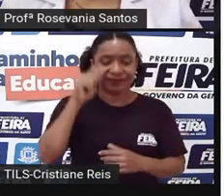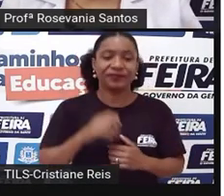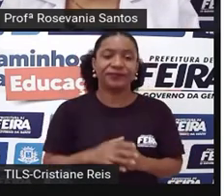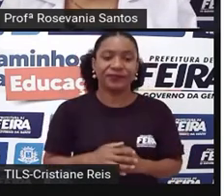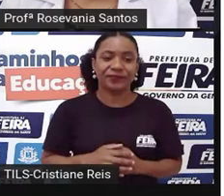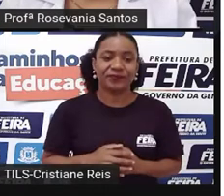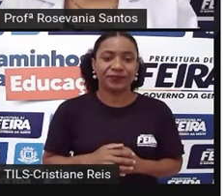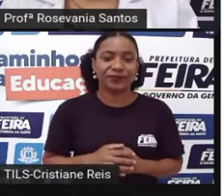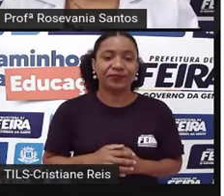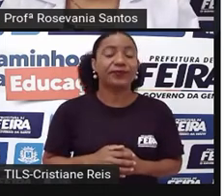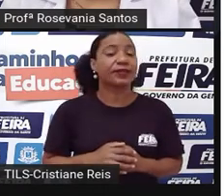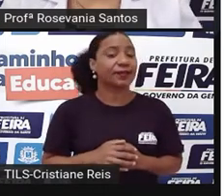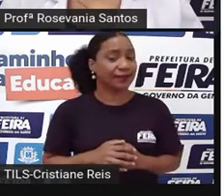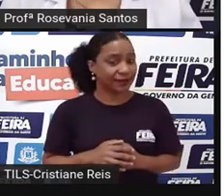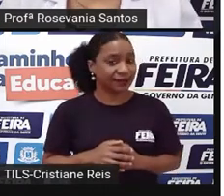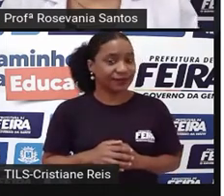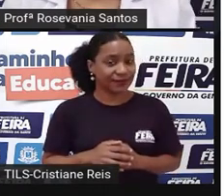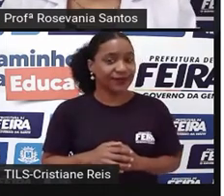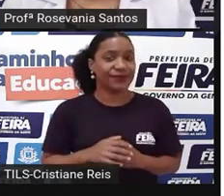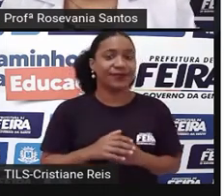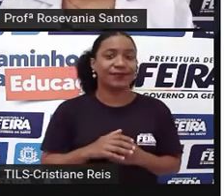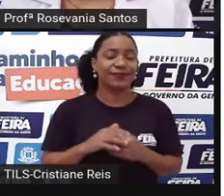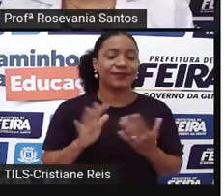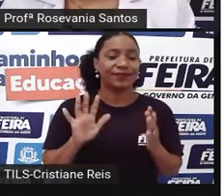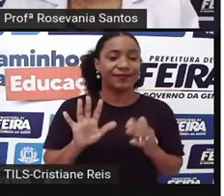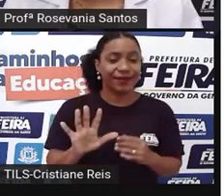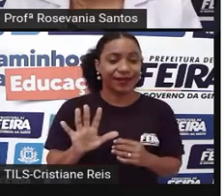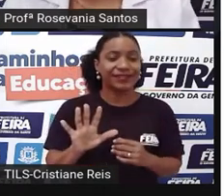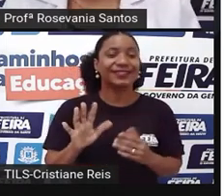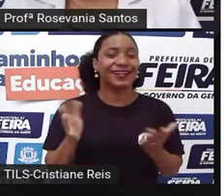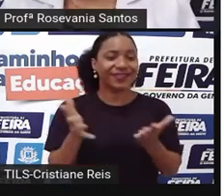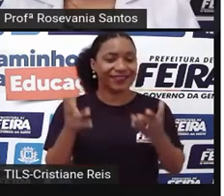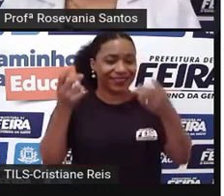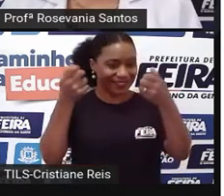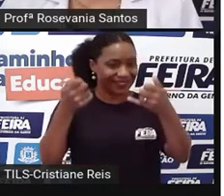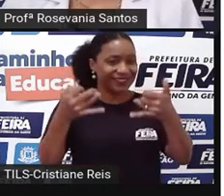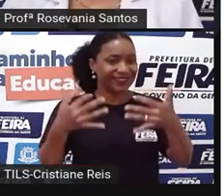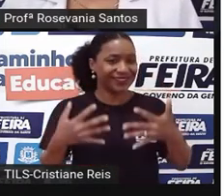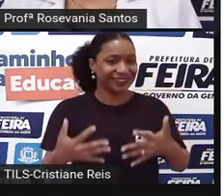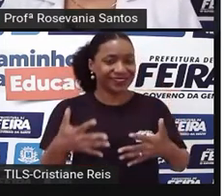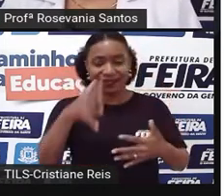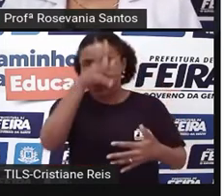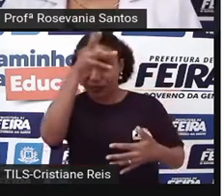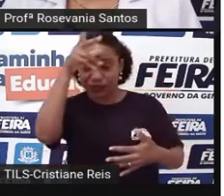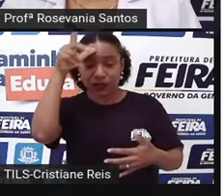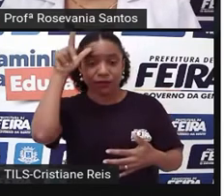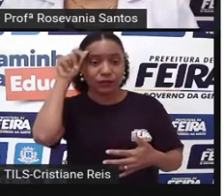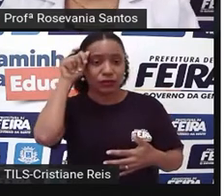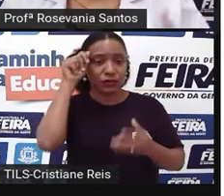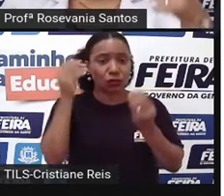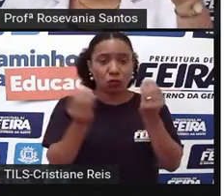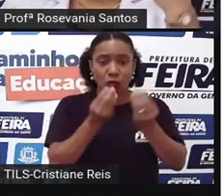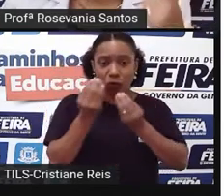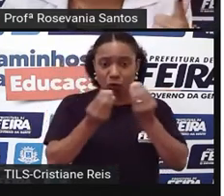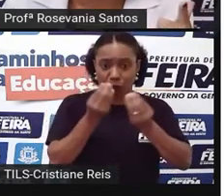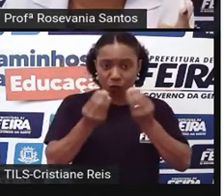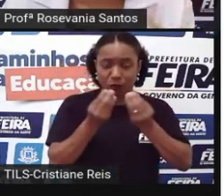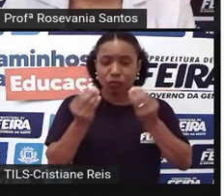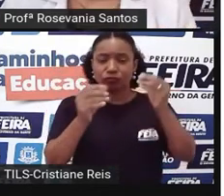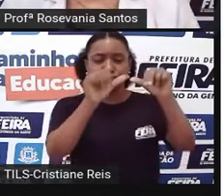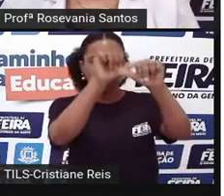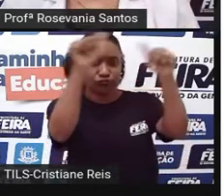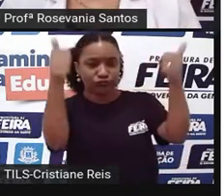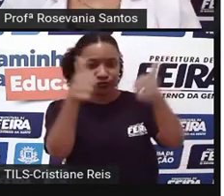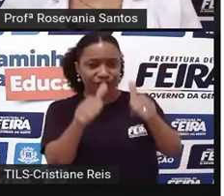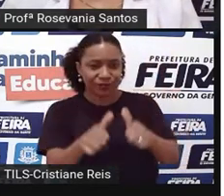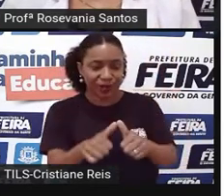Mas nós vamos especificamente, né, falar sobre a região Amazônia. Dentro dessa região, só pra gente relembrar,